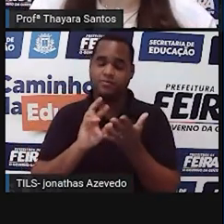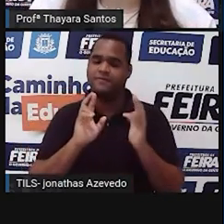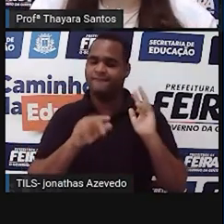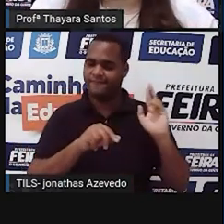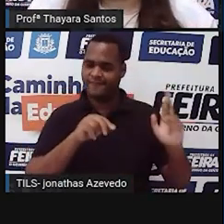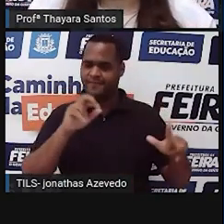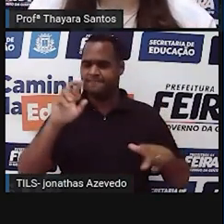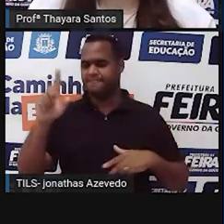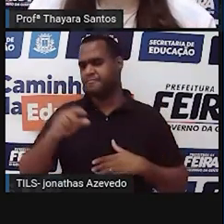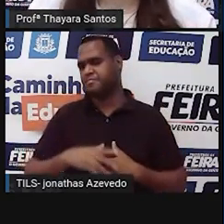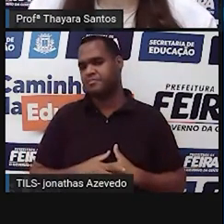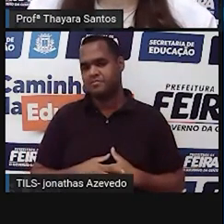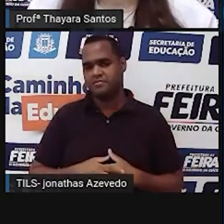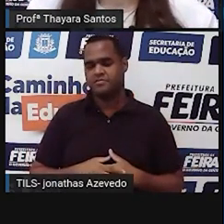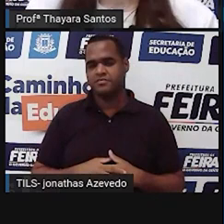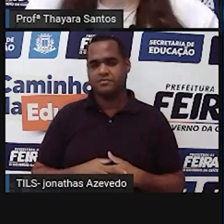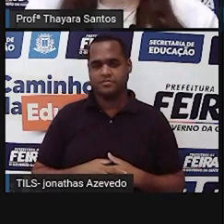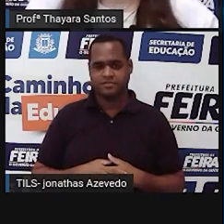na aula de hoje.